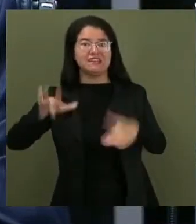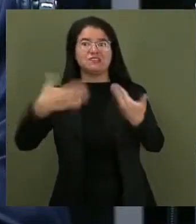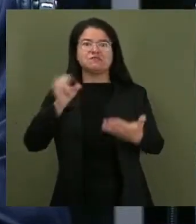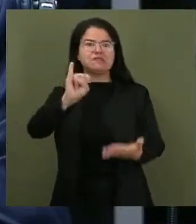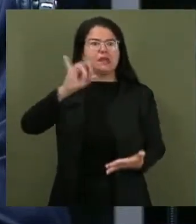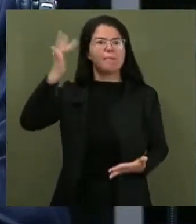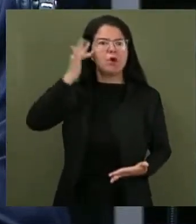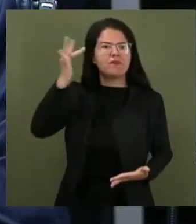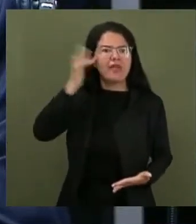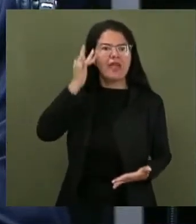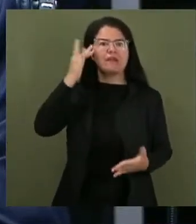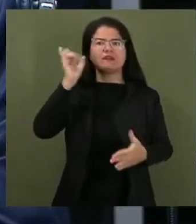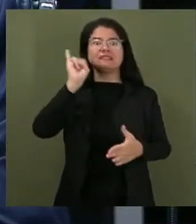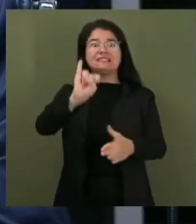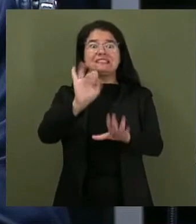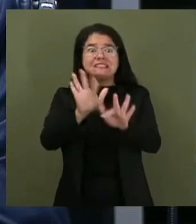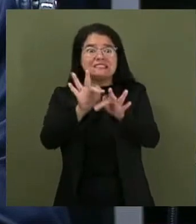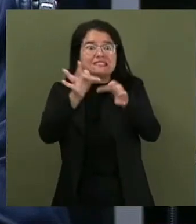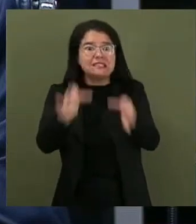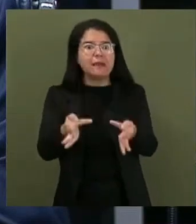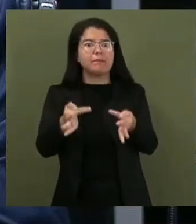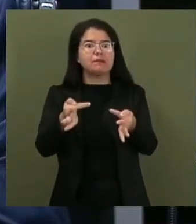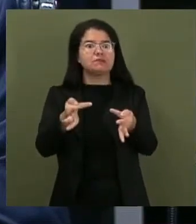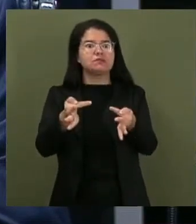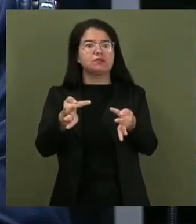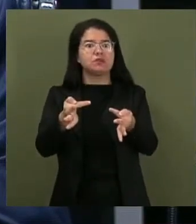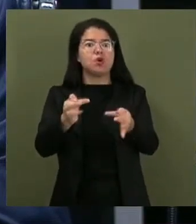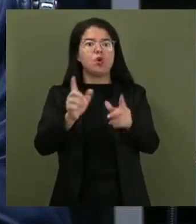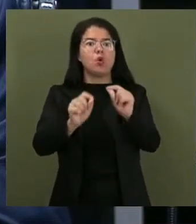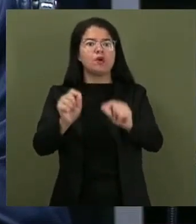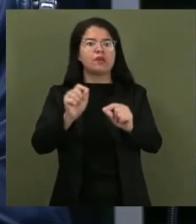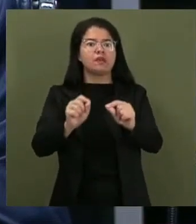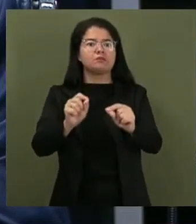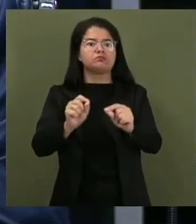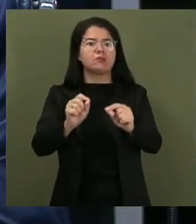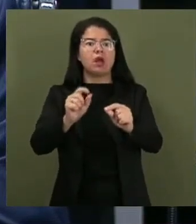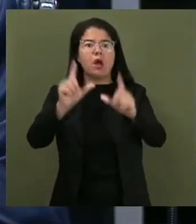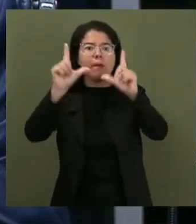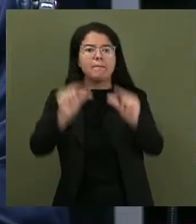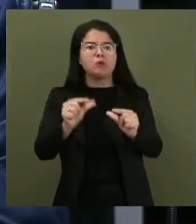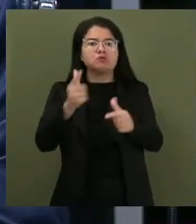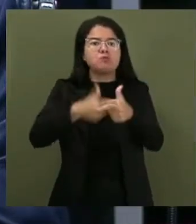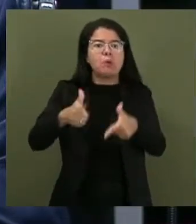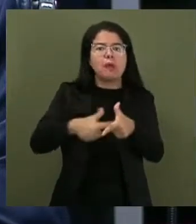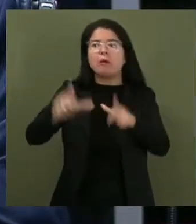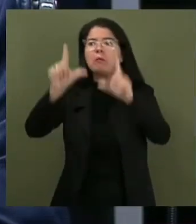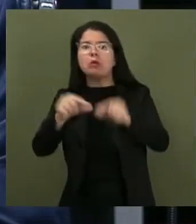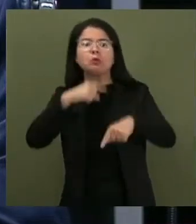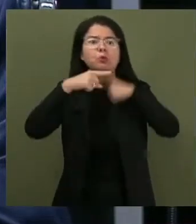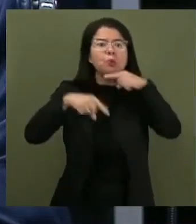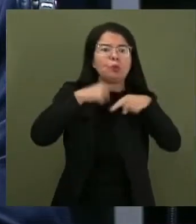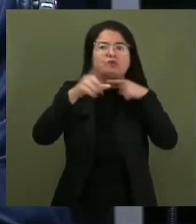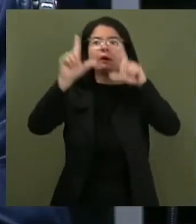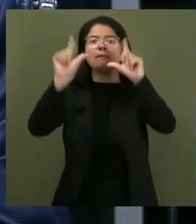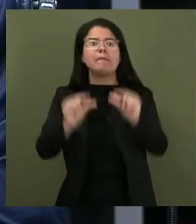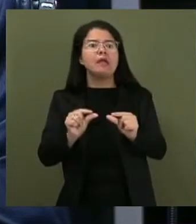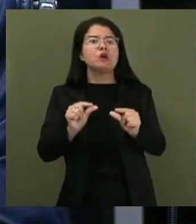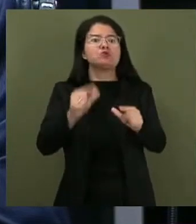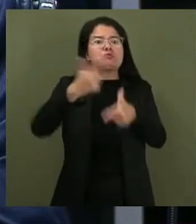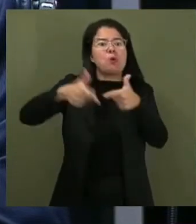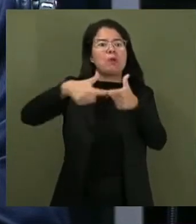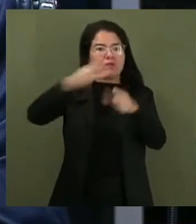quanto mais simplificada for, menos litígios nós vamos fazer surgir, menos problemas